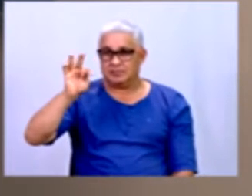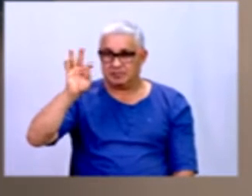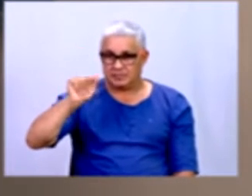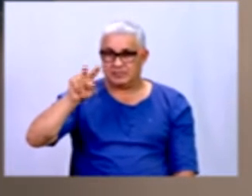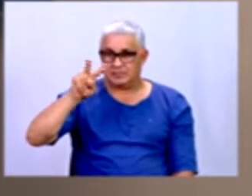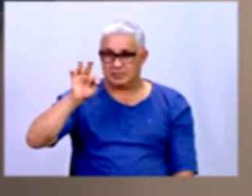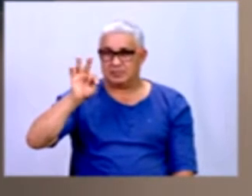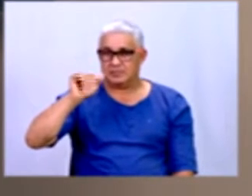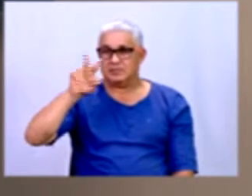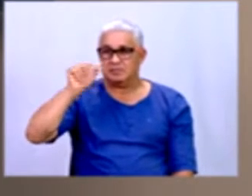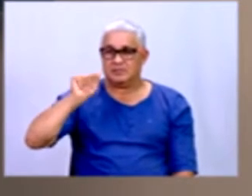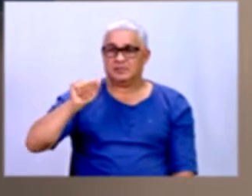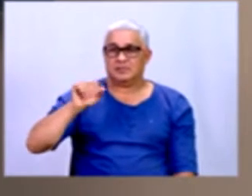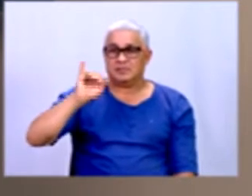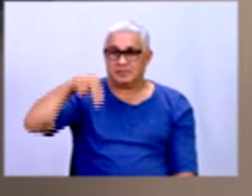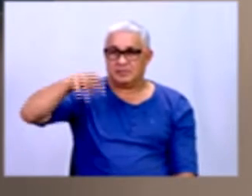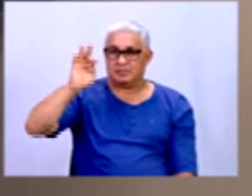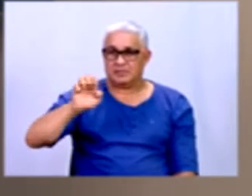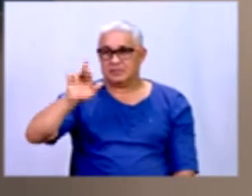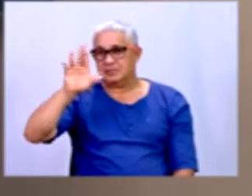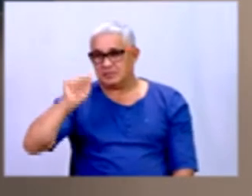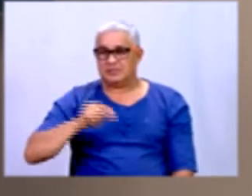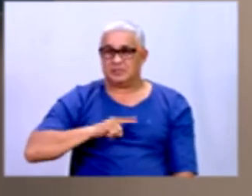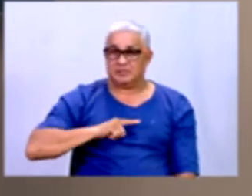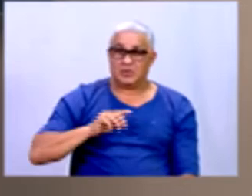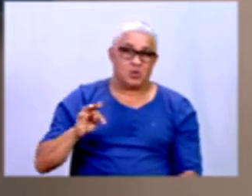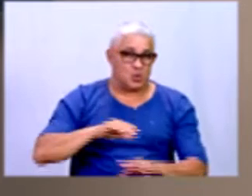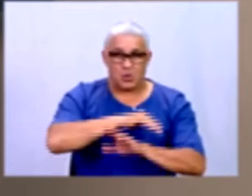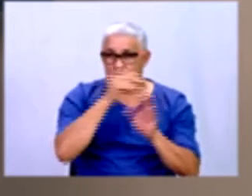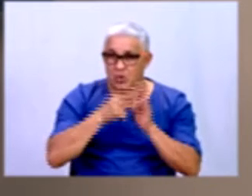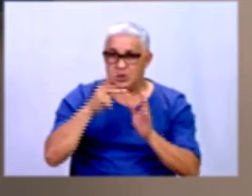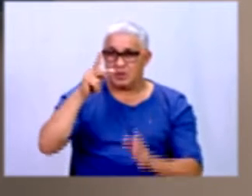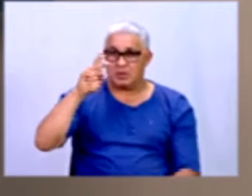ela não vai ter, por exemplo, todas as peças vai ter